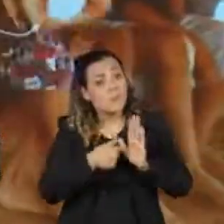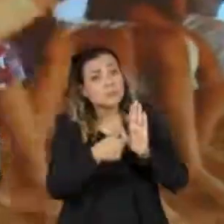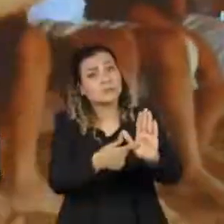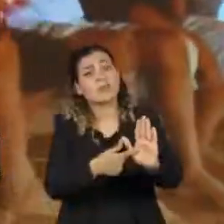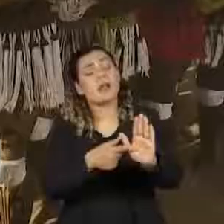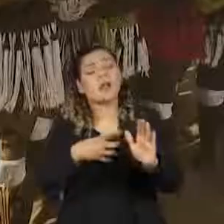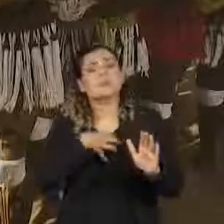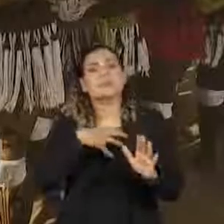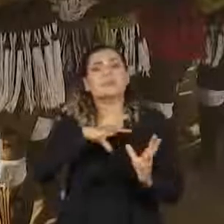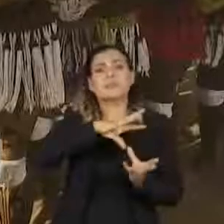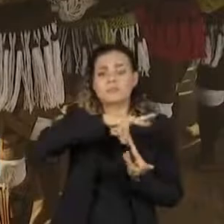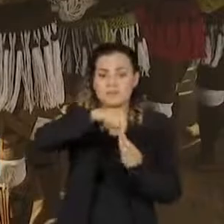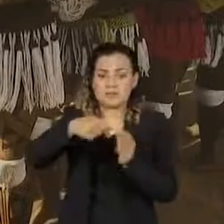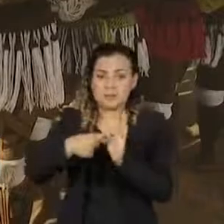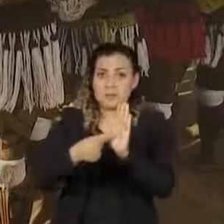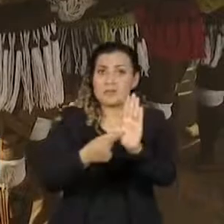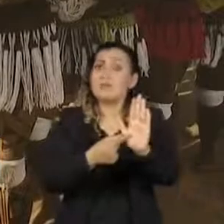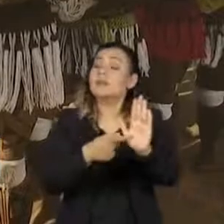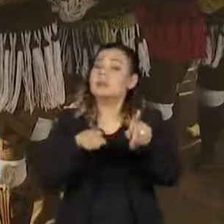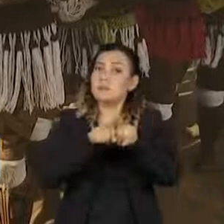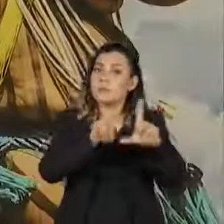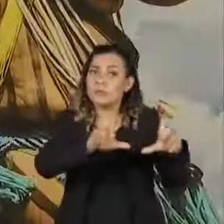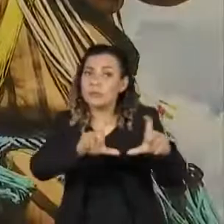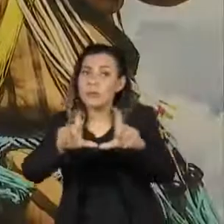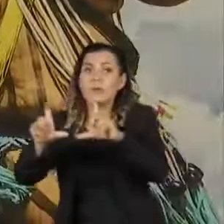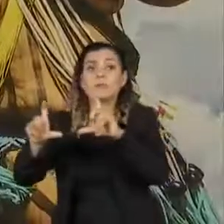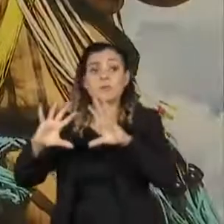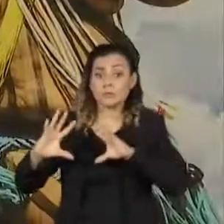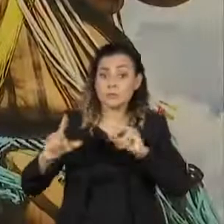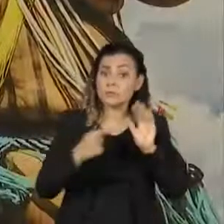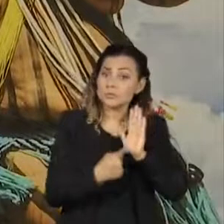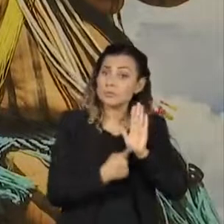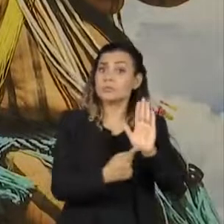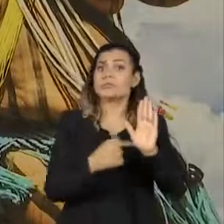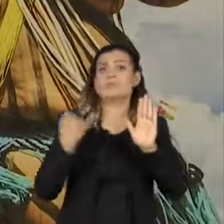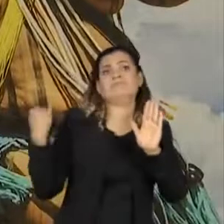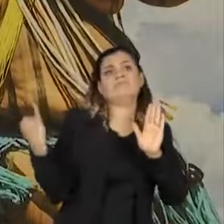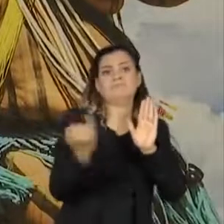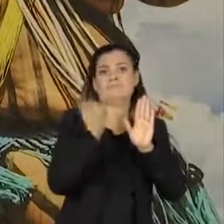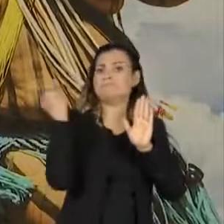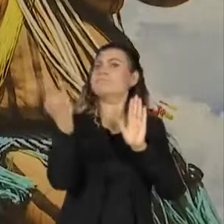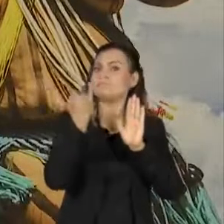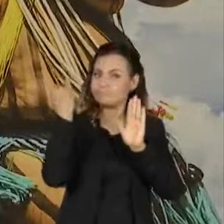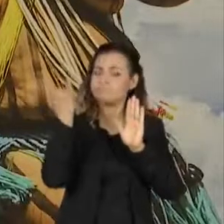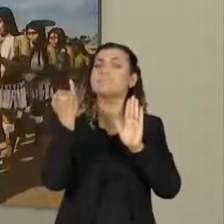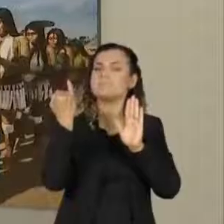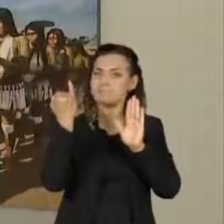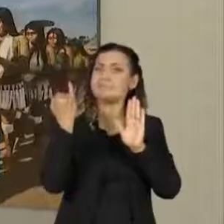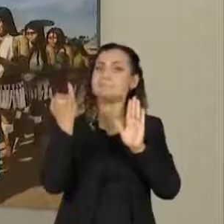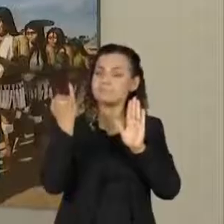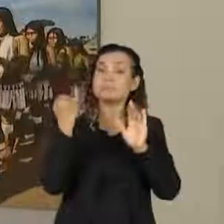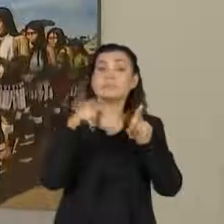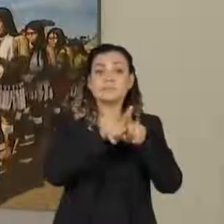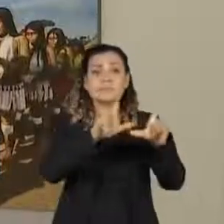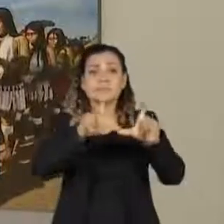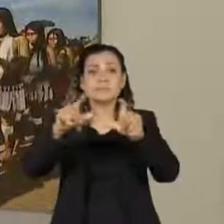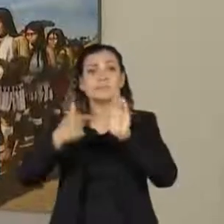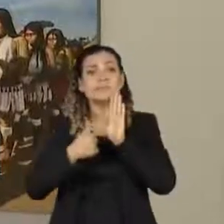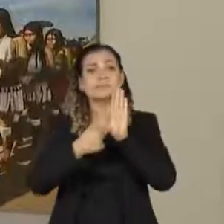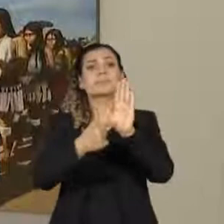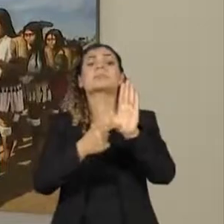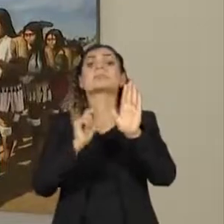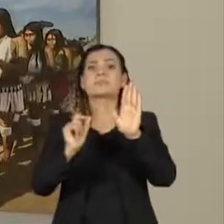audiovisual, além do fotografia, a gente mostrar essa importância de audiovisual, importância de fotografia